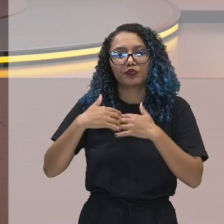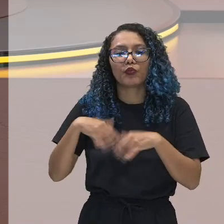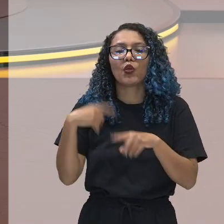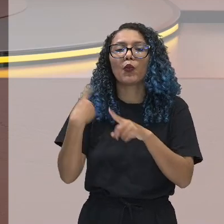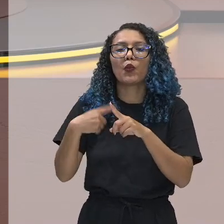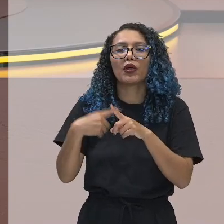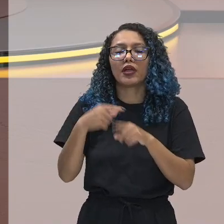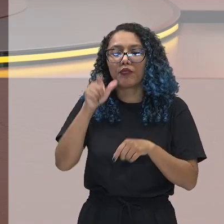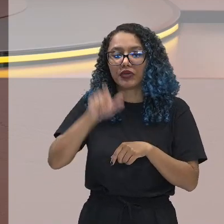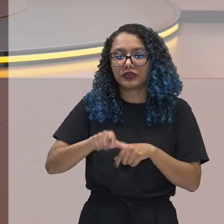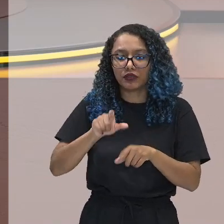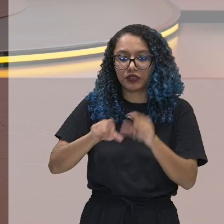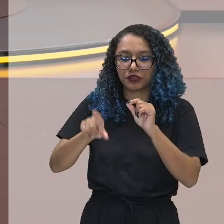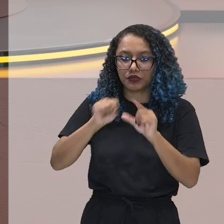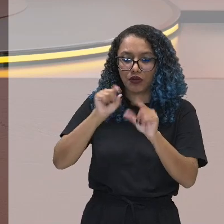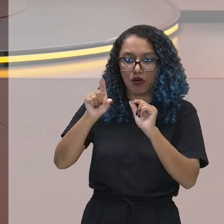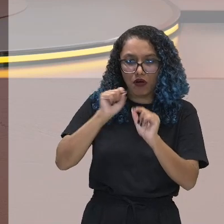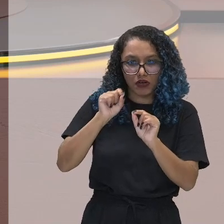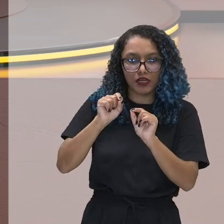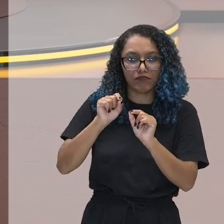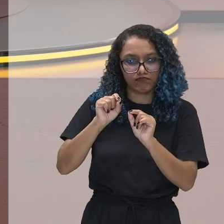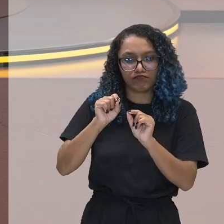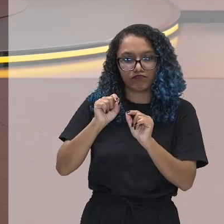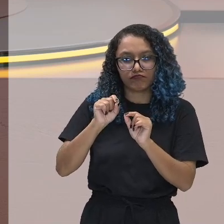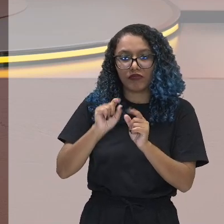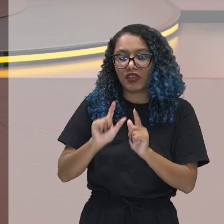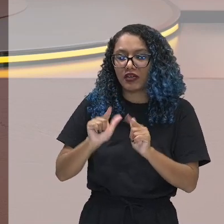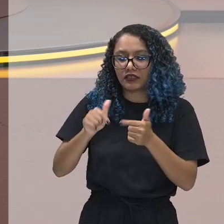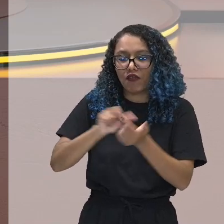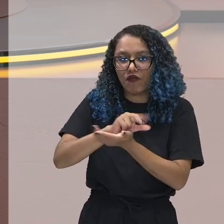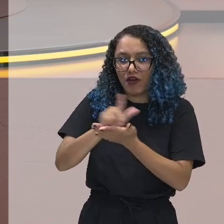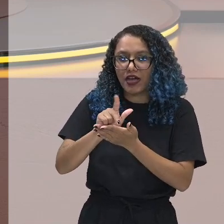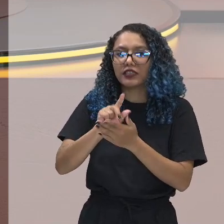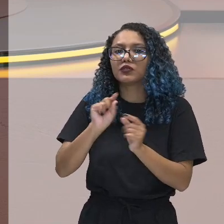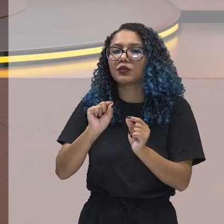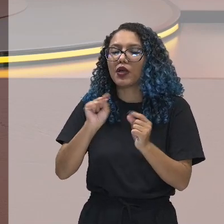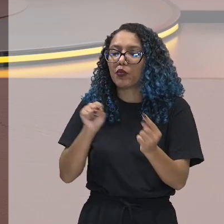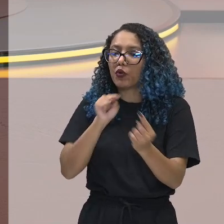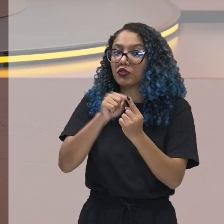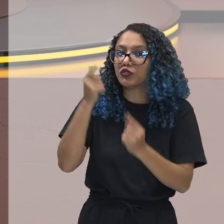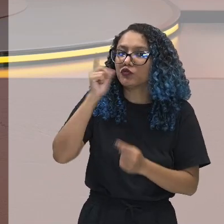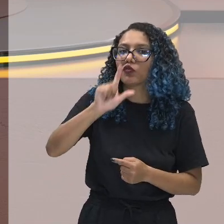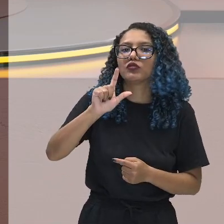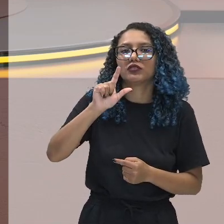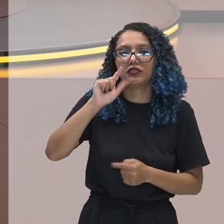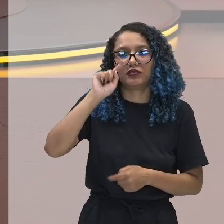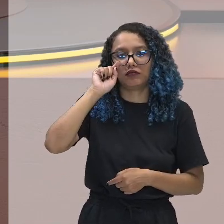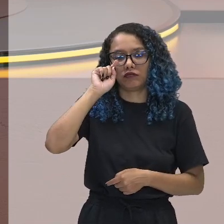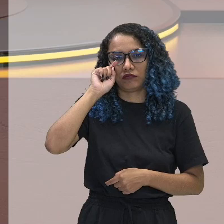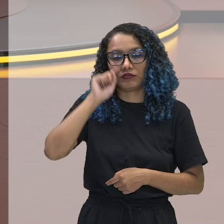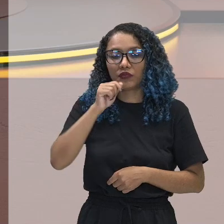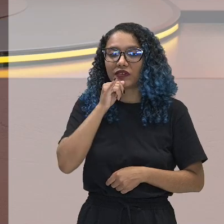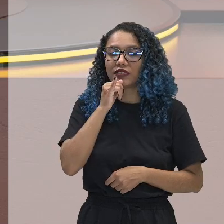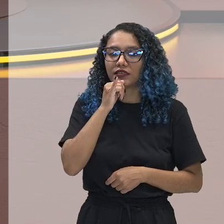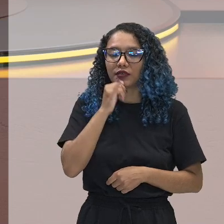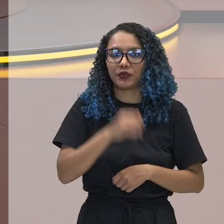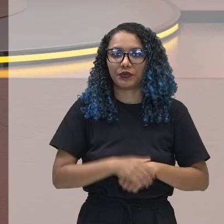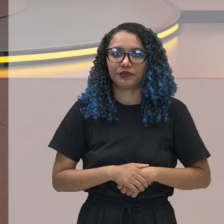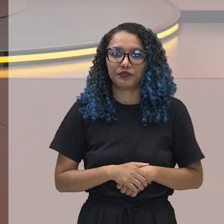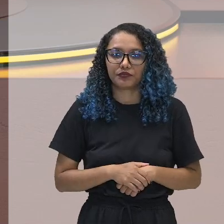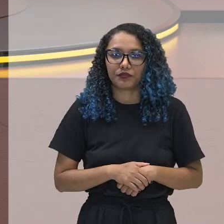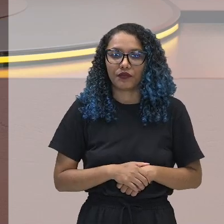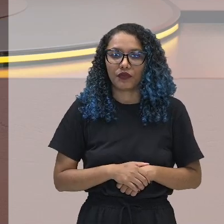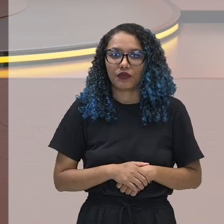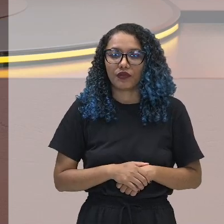meios para atingir o fim almejado. Professor, dê um exemplo. Eu vou dar um exemplo. Vejam lá. Nós,